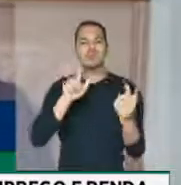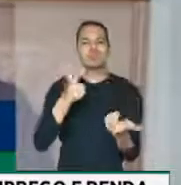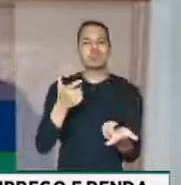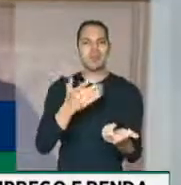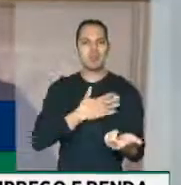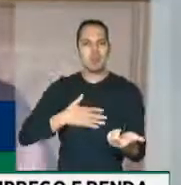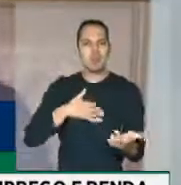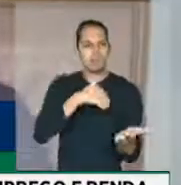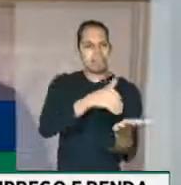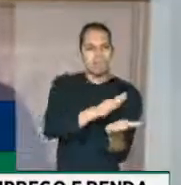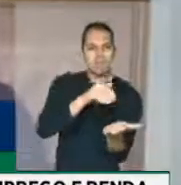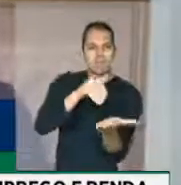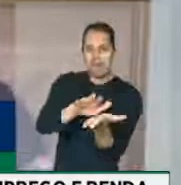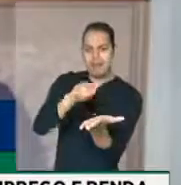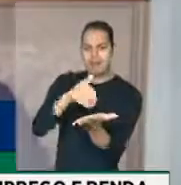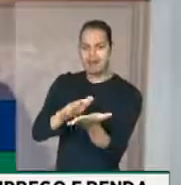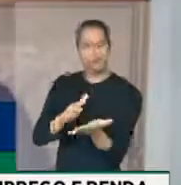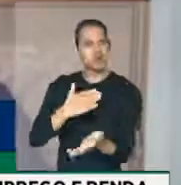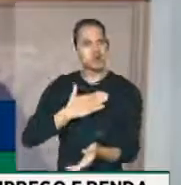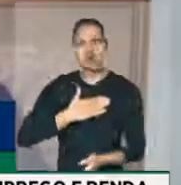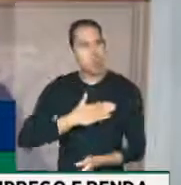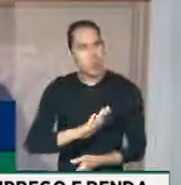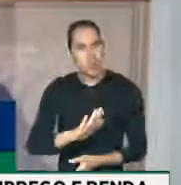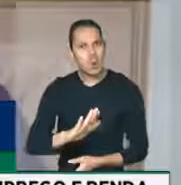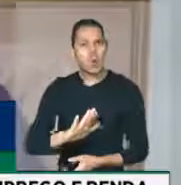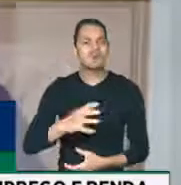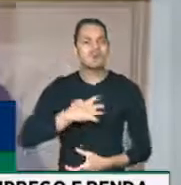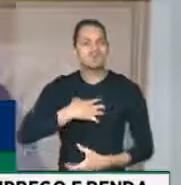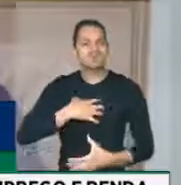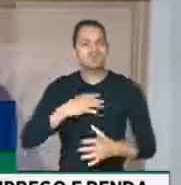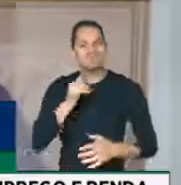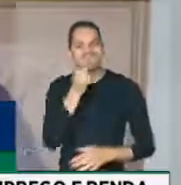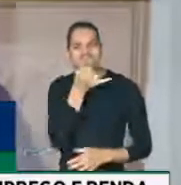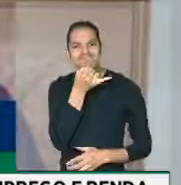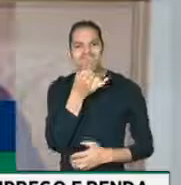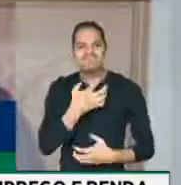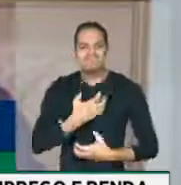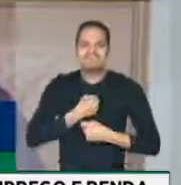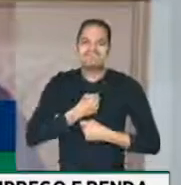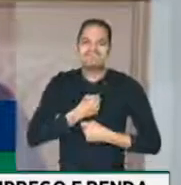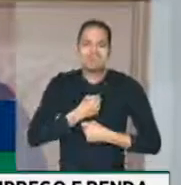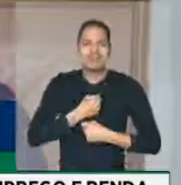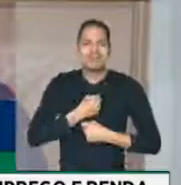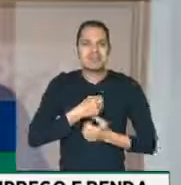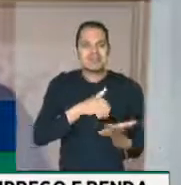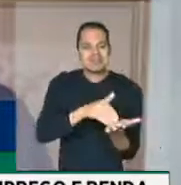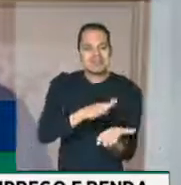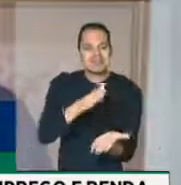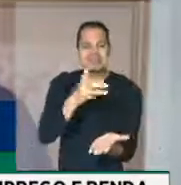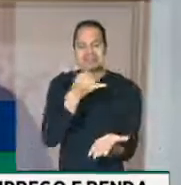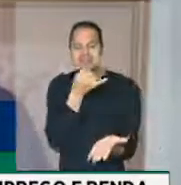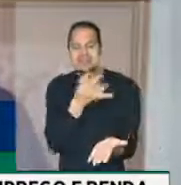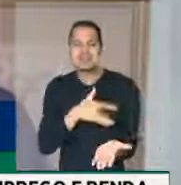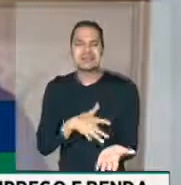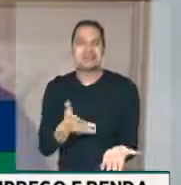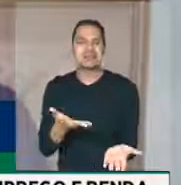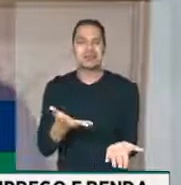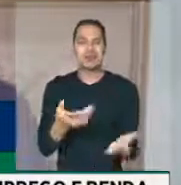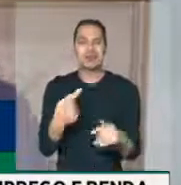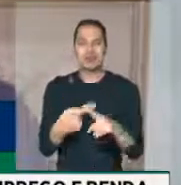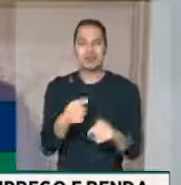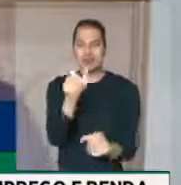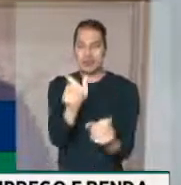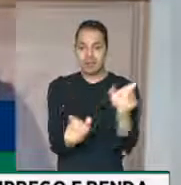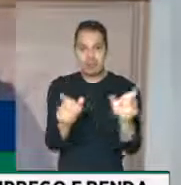absolutamente ninguém. É uma grande tristeza ter que demitir alguma pessoa. Porque demitir alguma pessoa